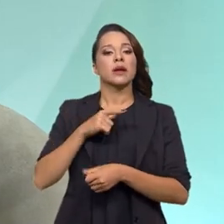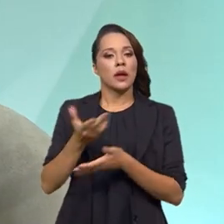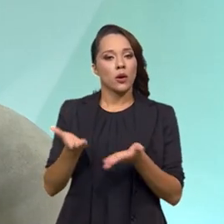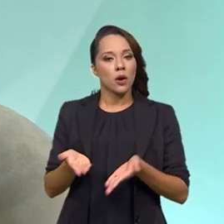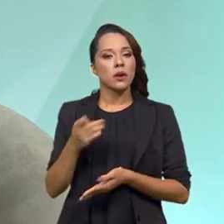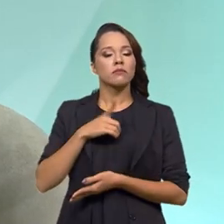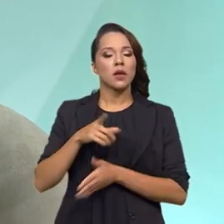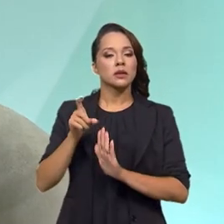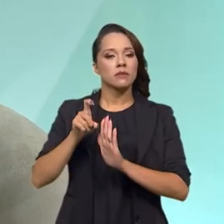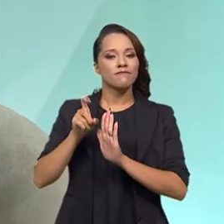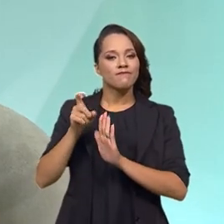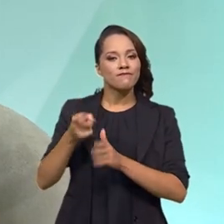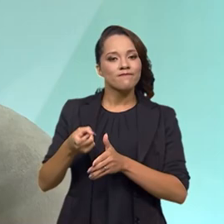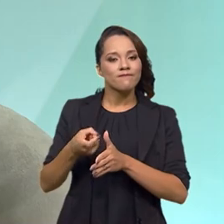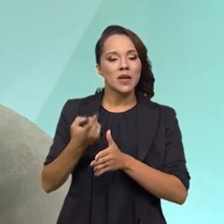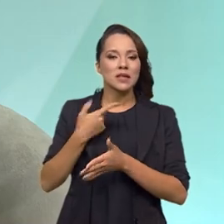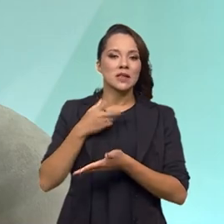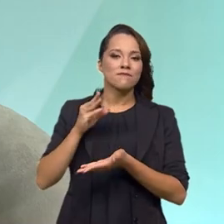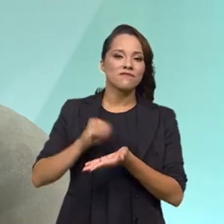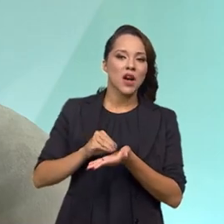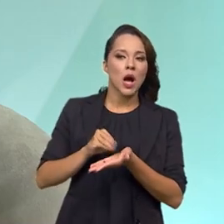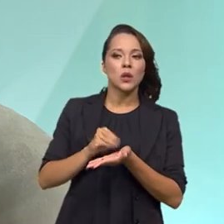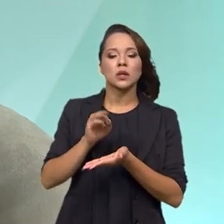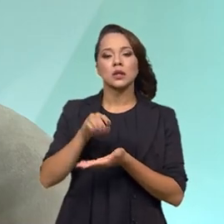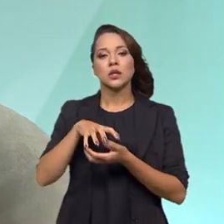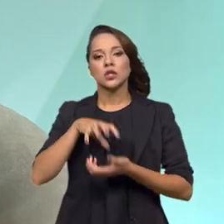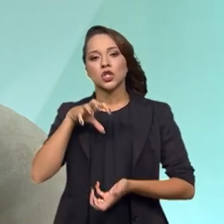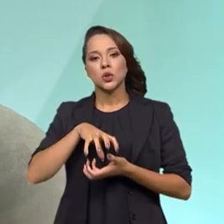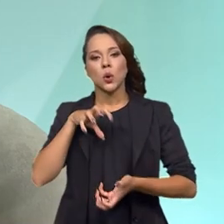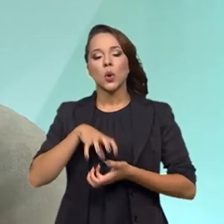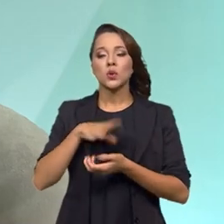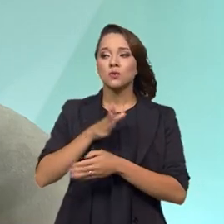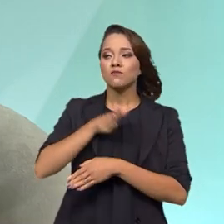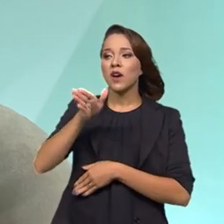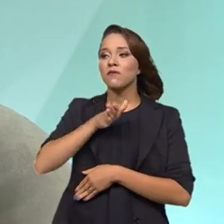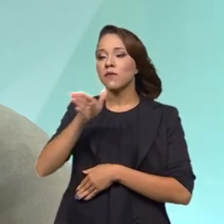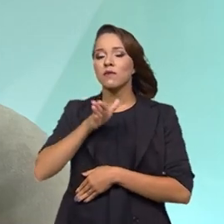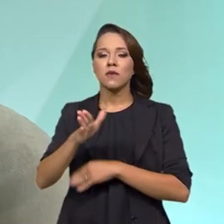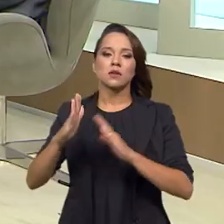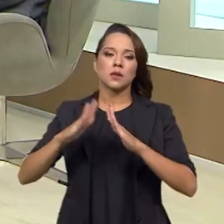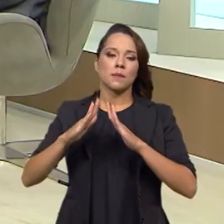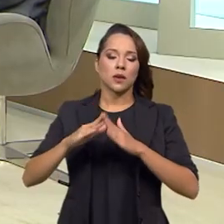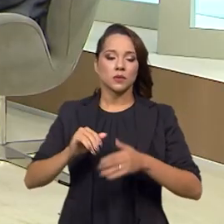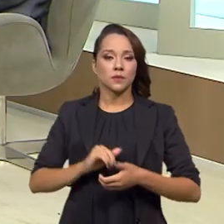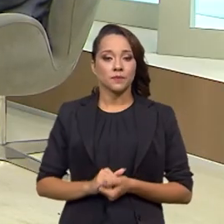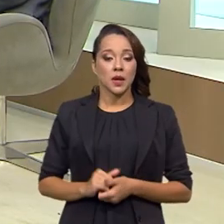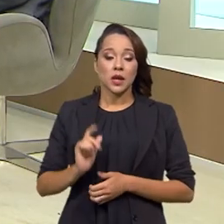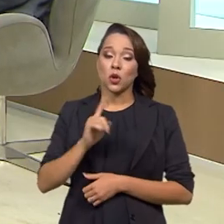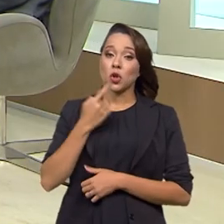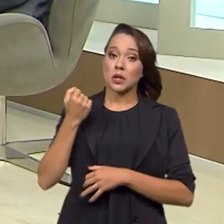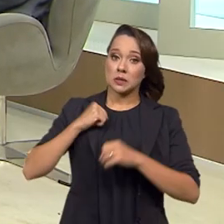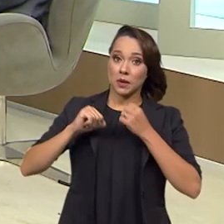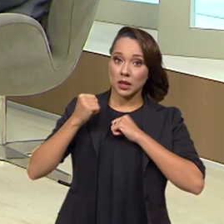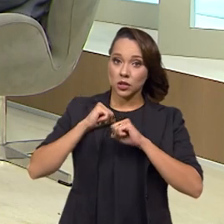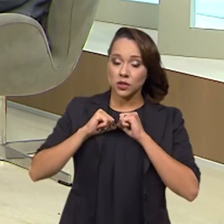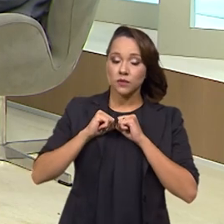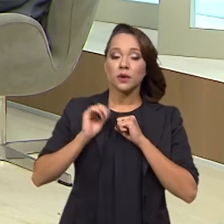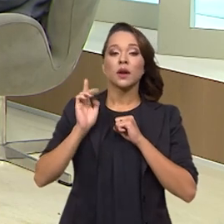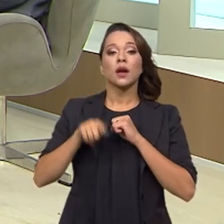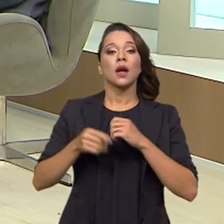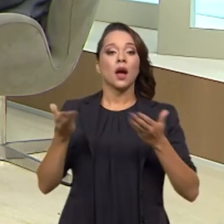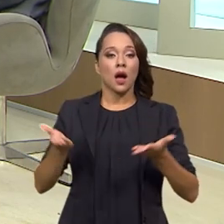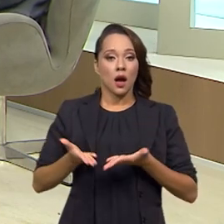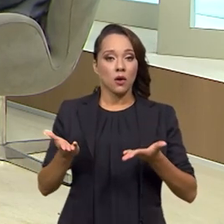esse déficit de internação desses idosos que procuram esses abrigos. Então, a nossa perspectiva é